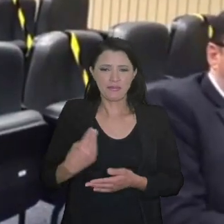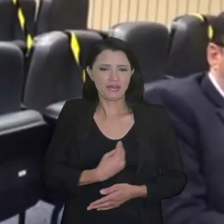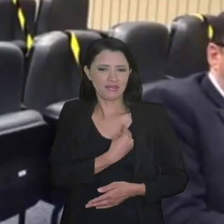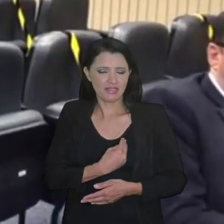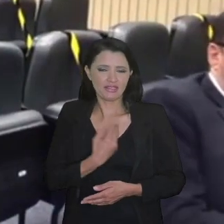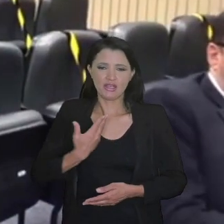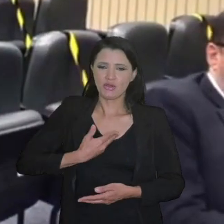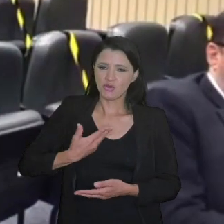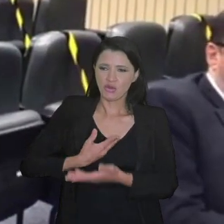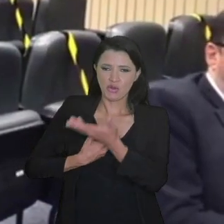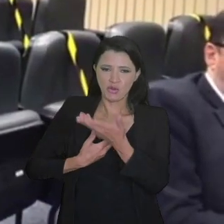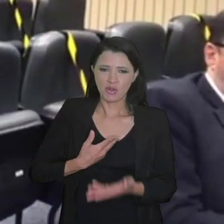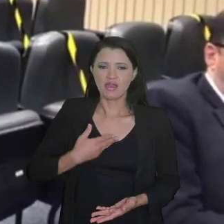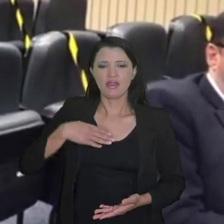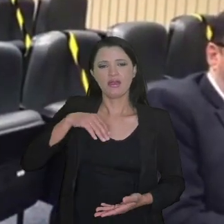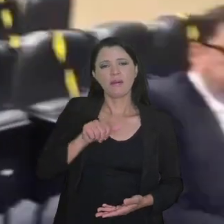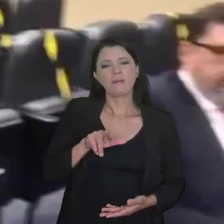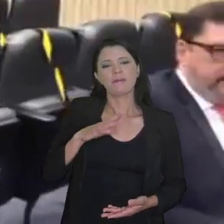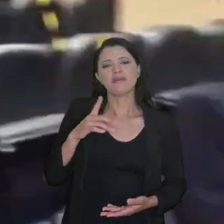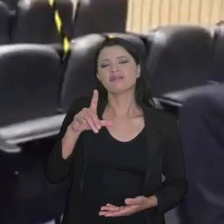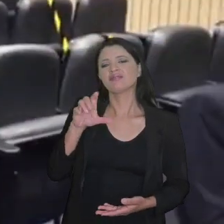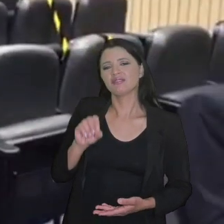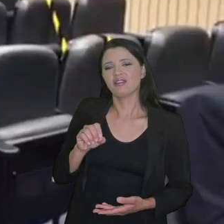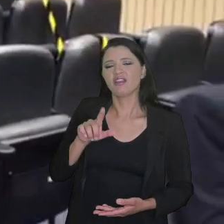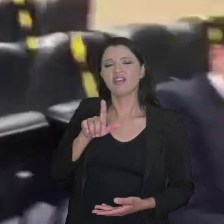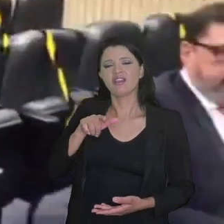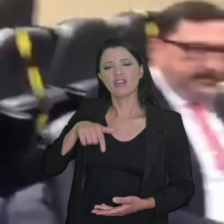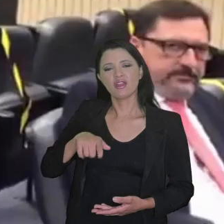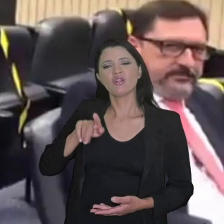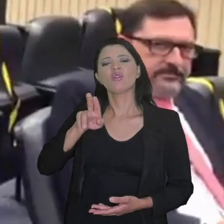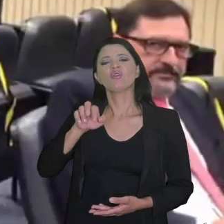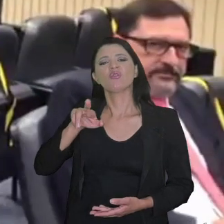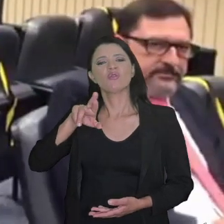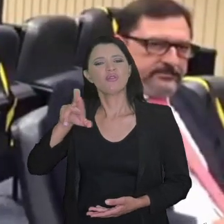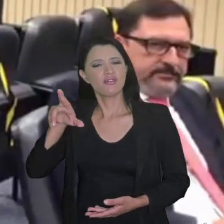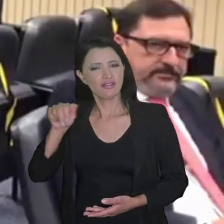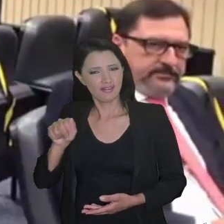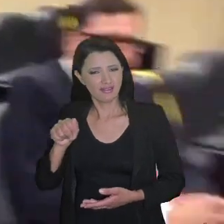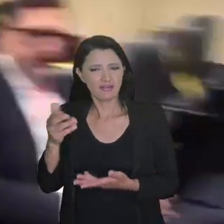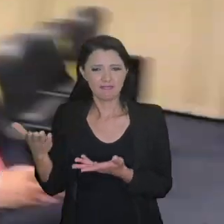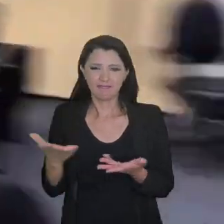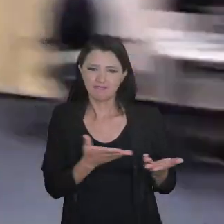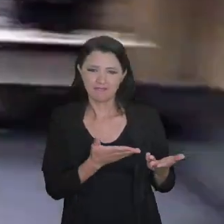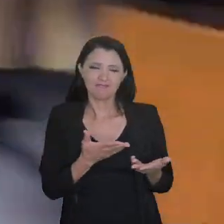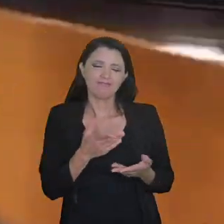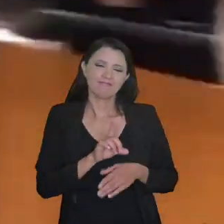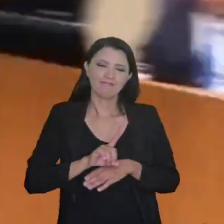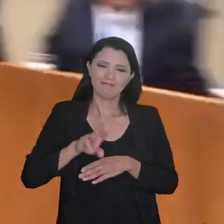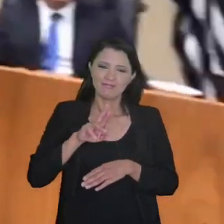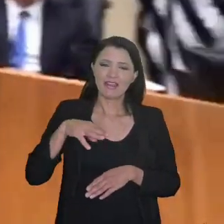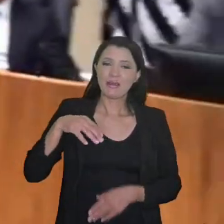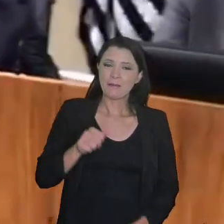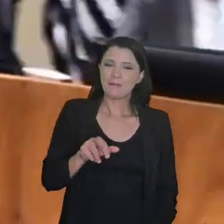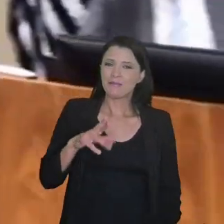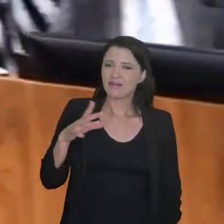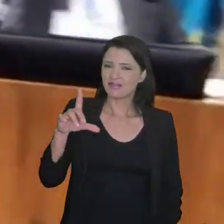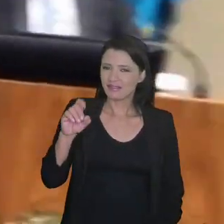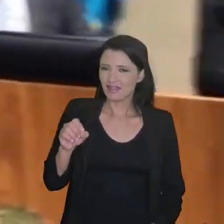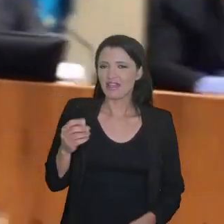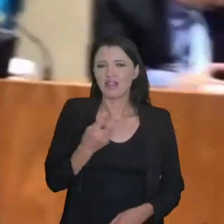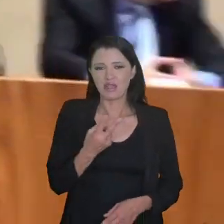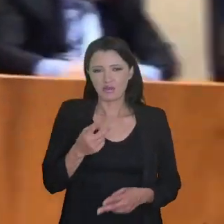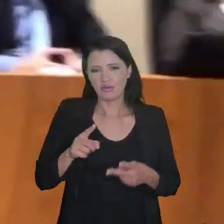registra a presença do colega Marcelo Guerra, aqui presente, muito nos honra. Então, o doutor Marcelo, o Fernando